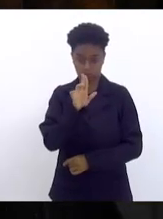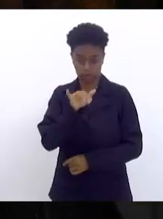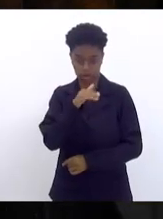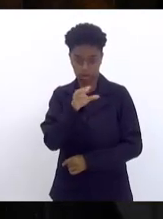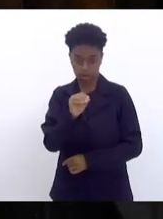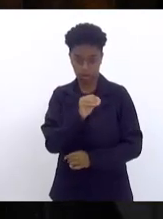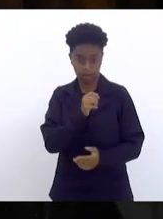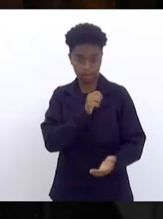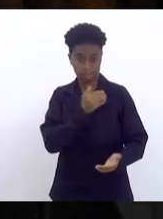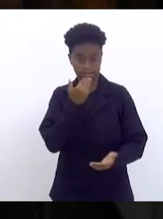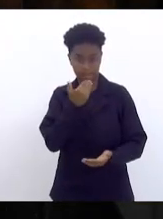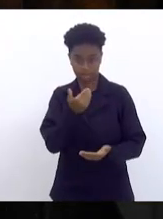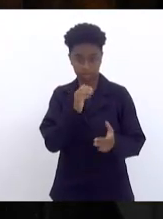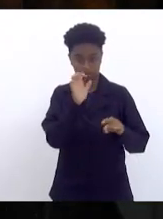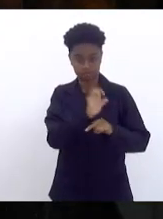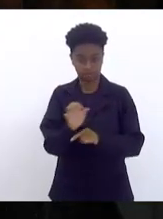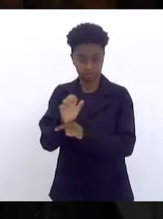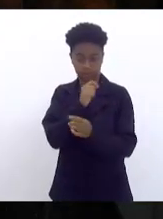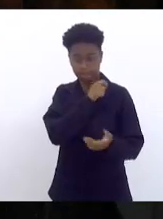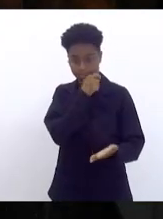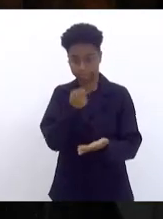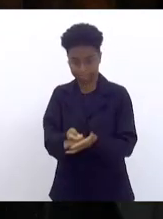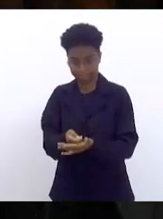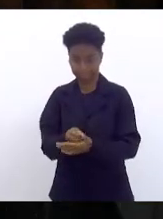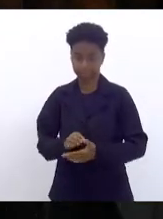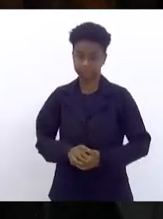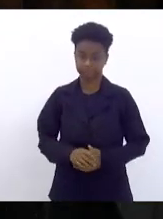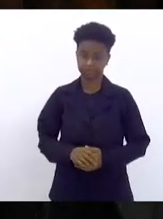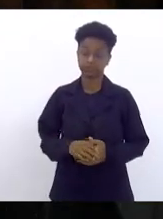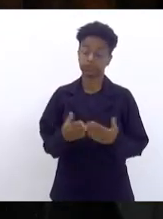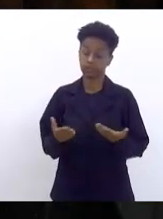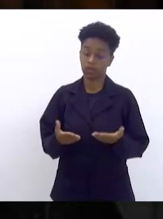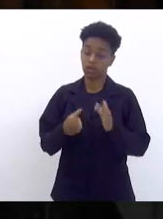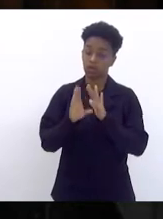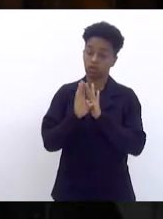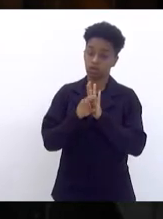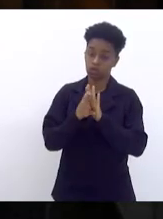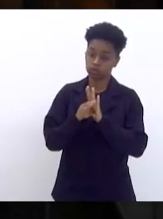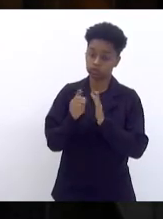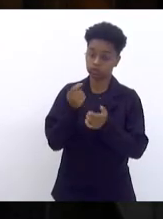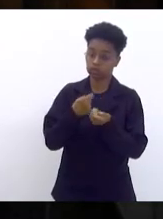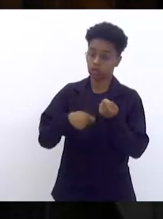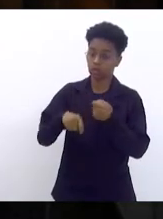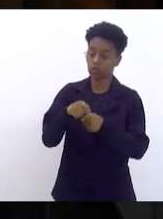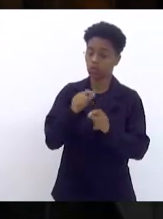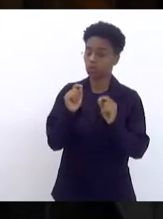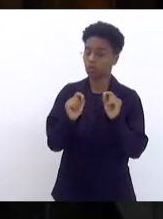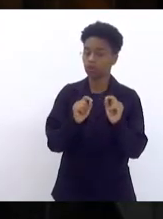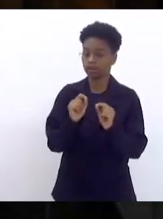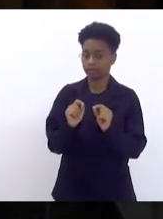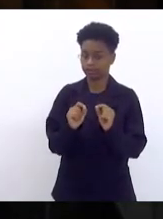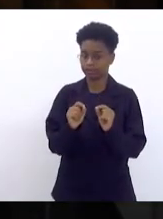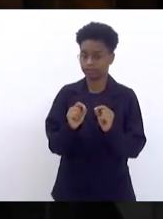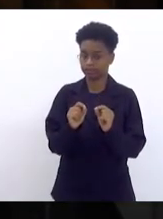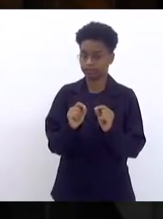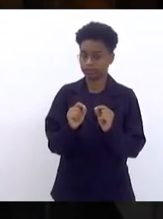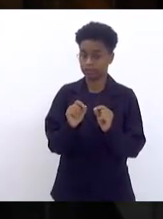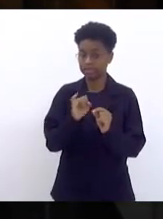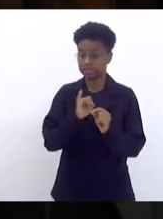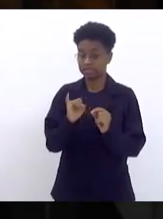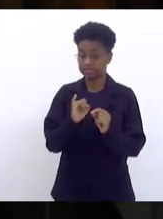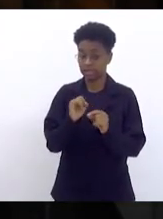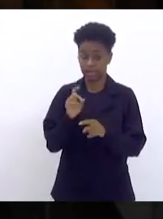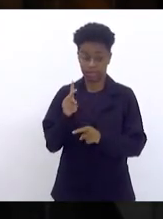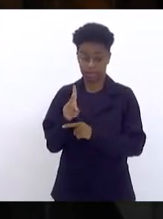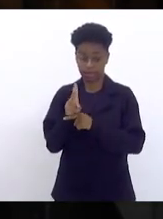federativas brasileiras. conceito econômico é que em grandes empréstimos